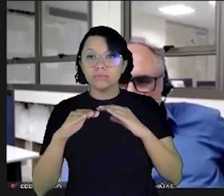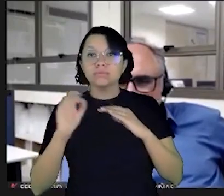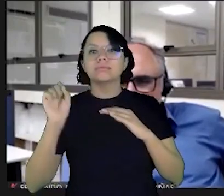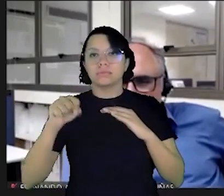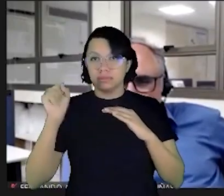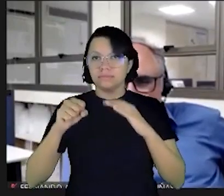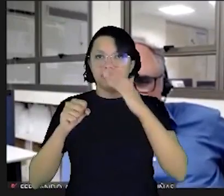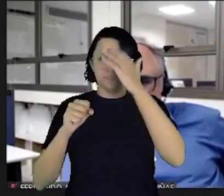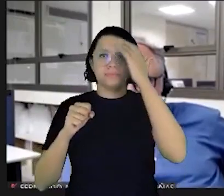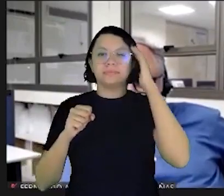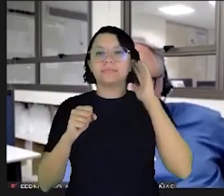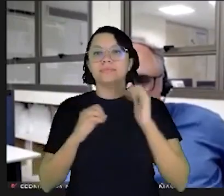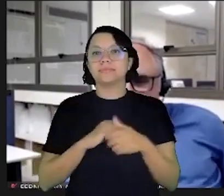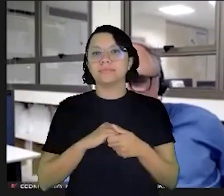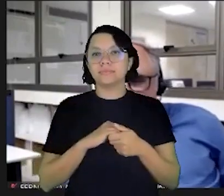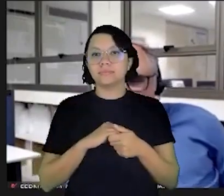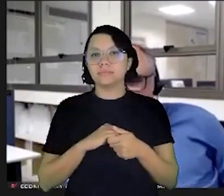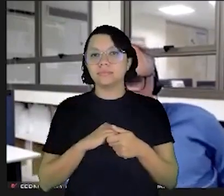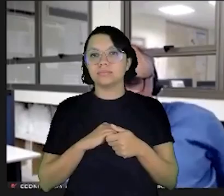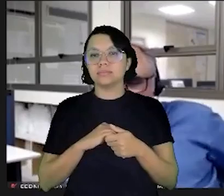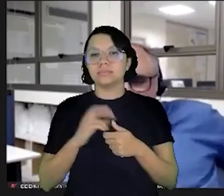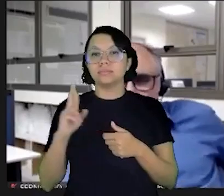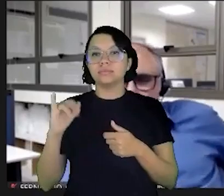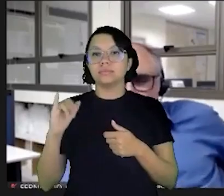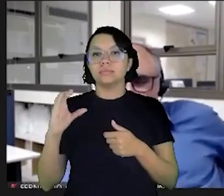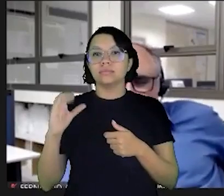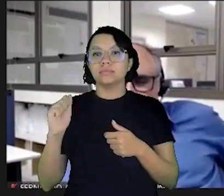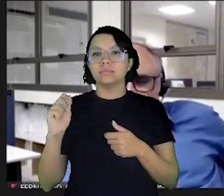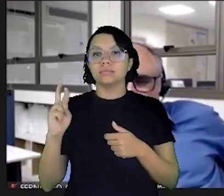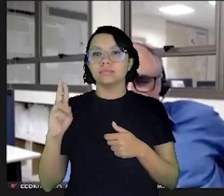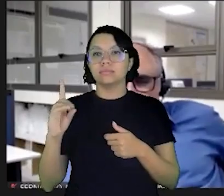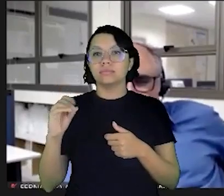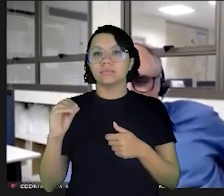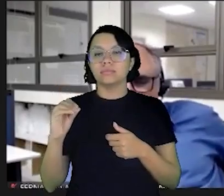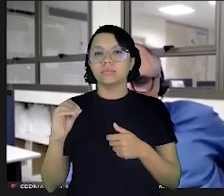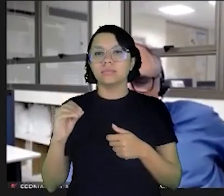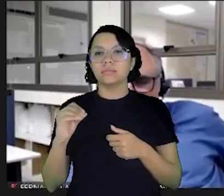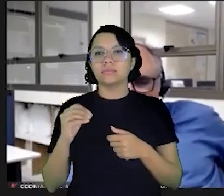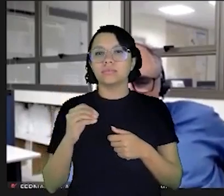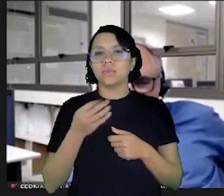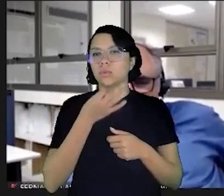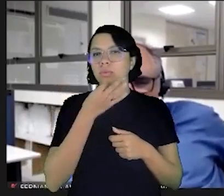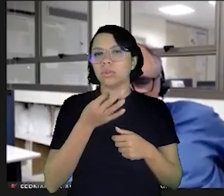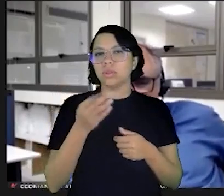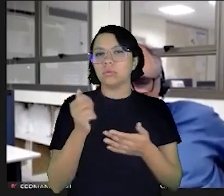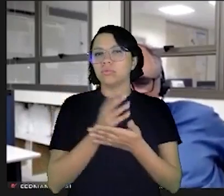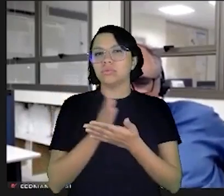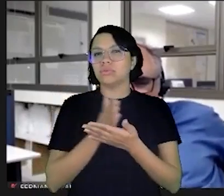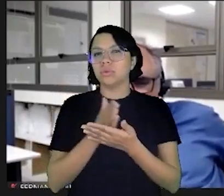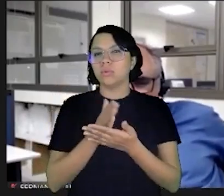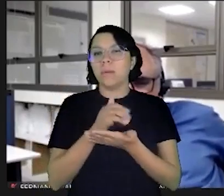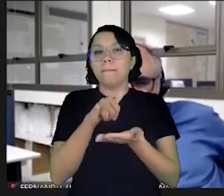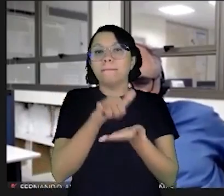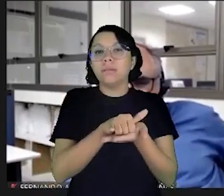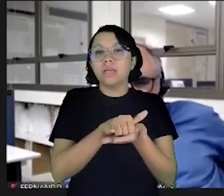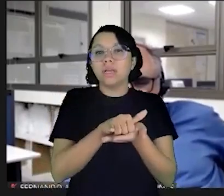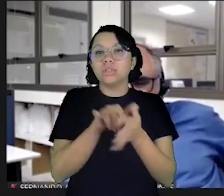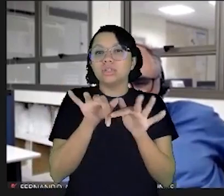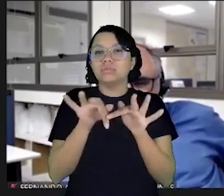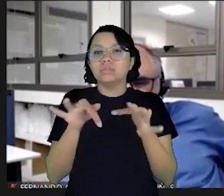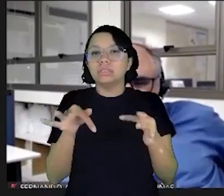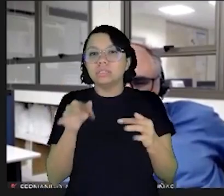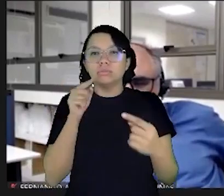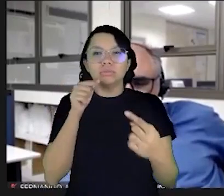pode ser por e-mail né doutor? Sim, sim o Ricardo Mesquita pergunta se essa gestão de algum aplicativo que seja